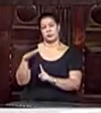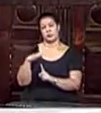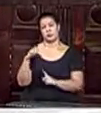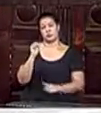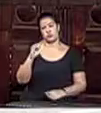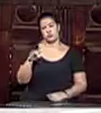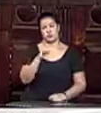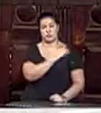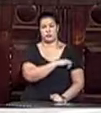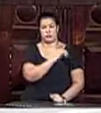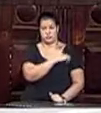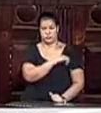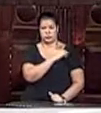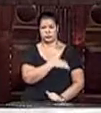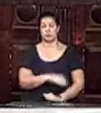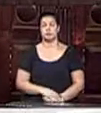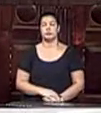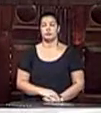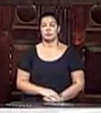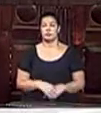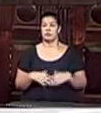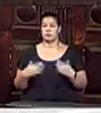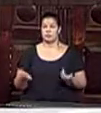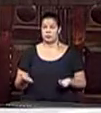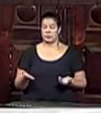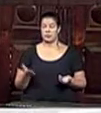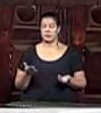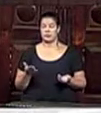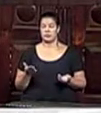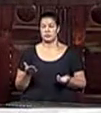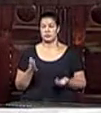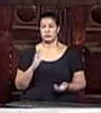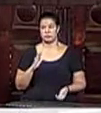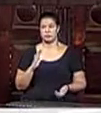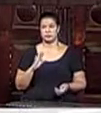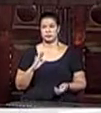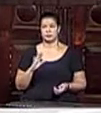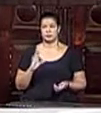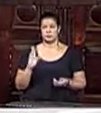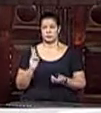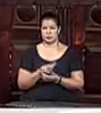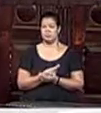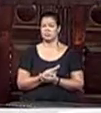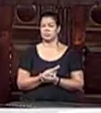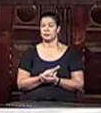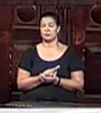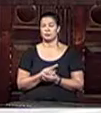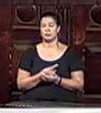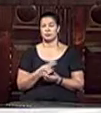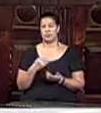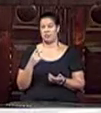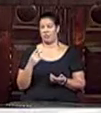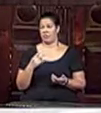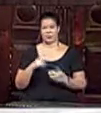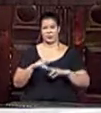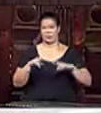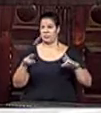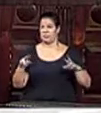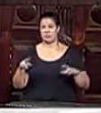sul fluminense. Mas por essas disparidades que acontecem,